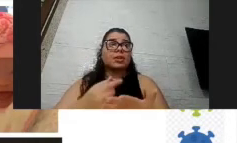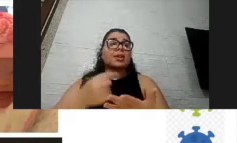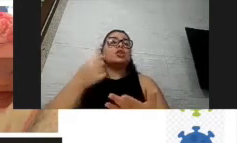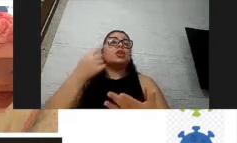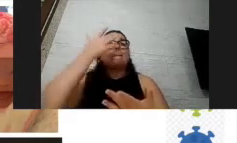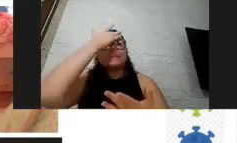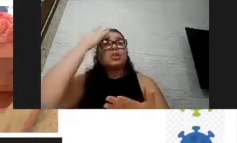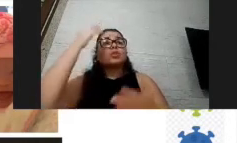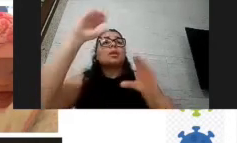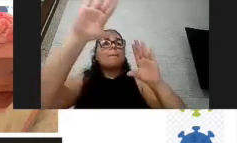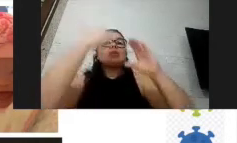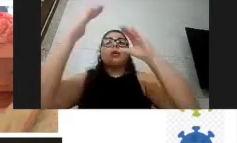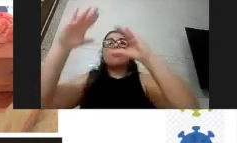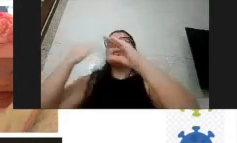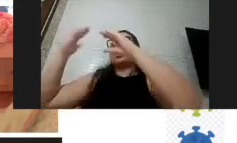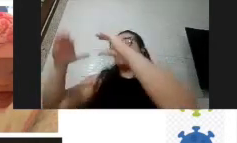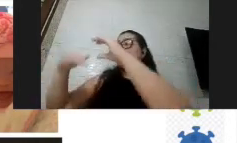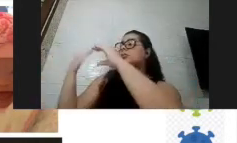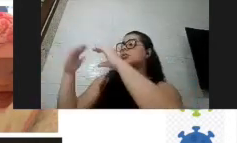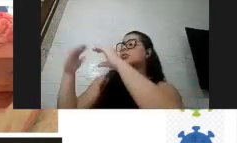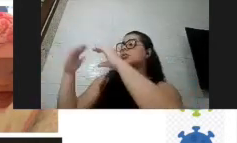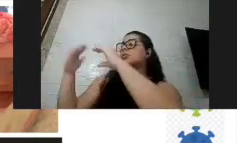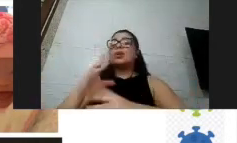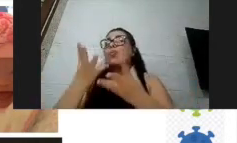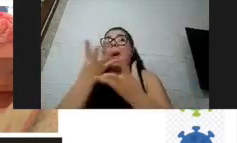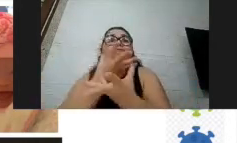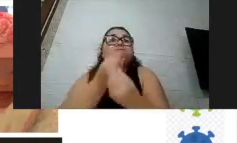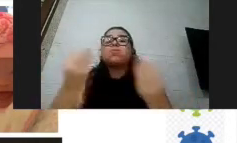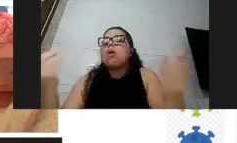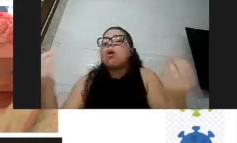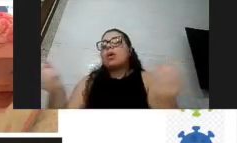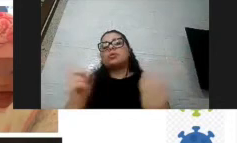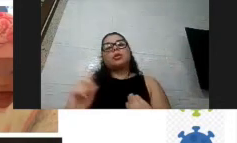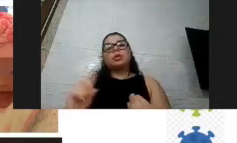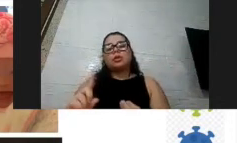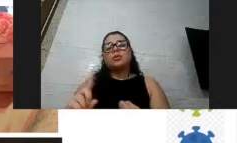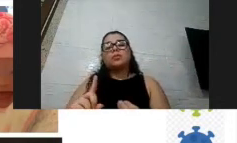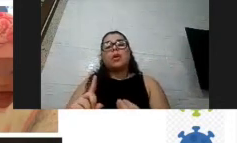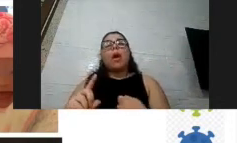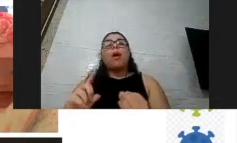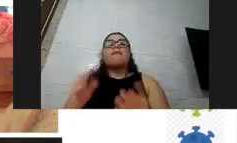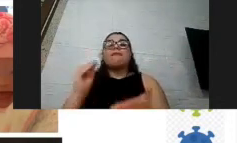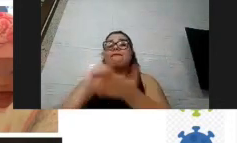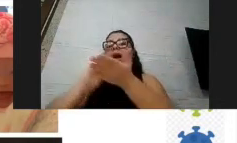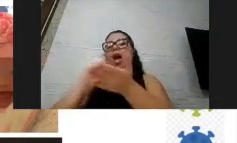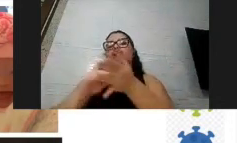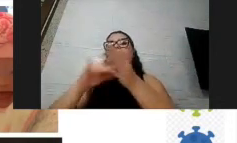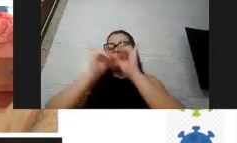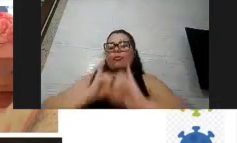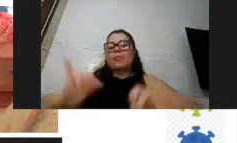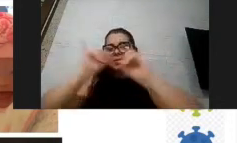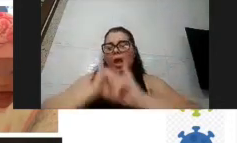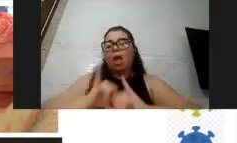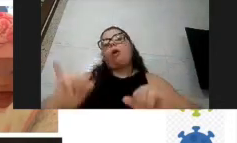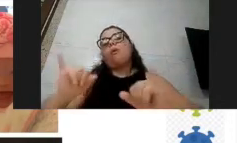preencher o questionário não foram muitos embora o número seja expressivo em relação às outras publicações foram